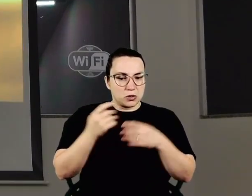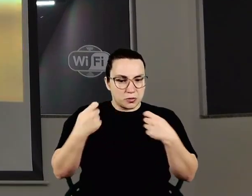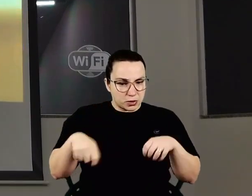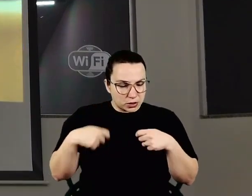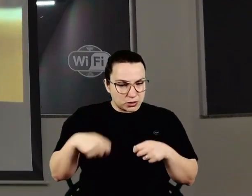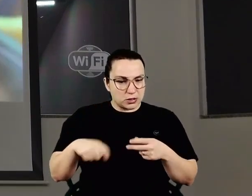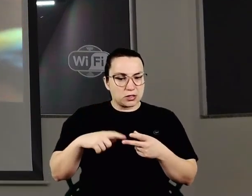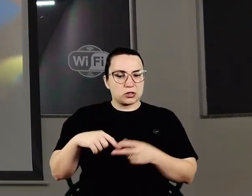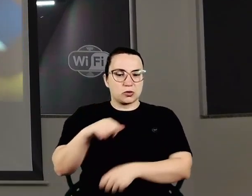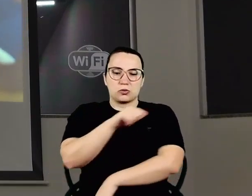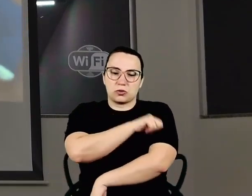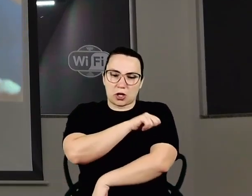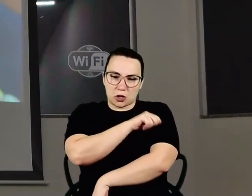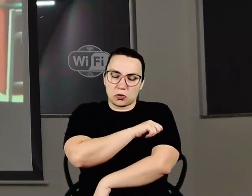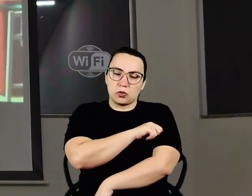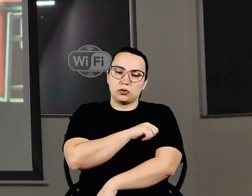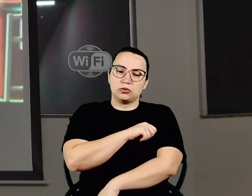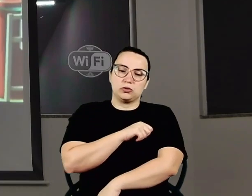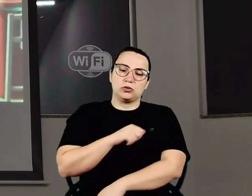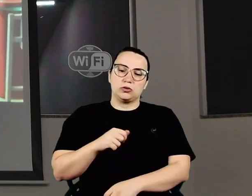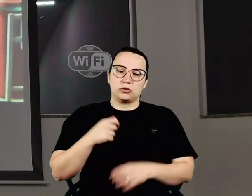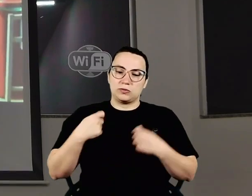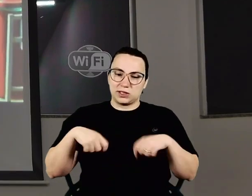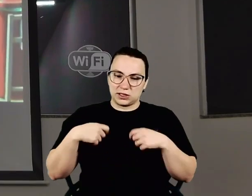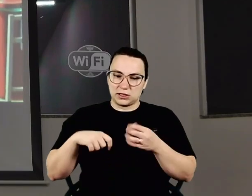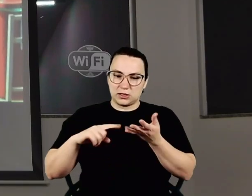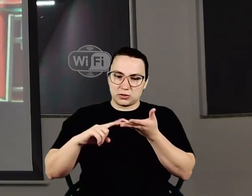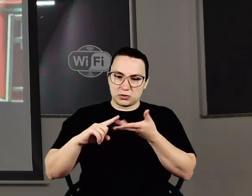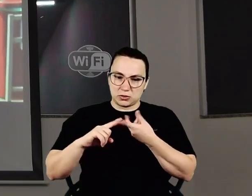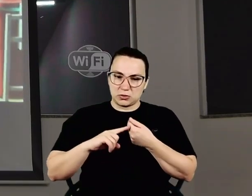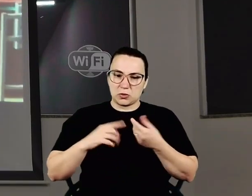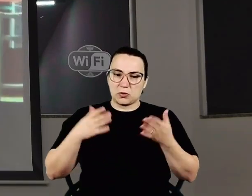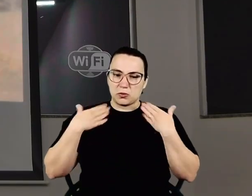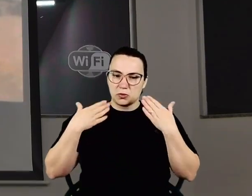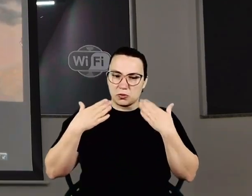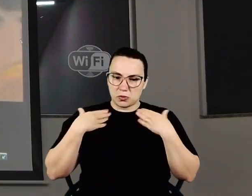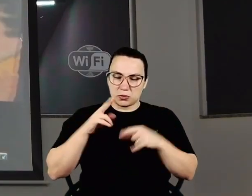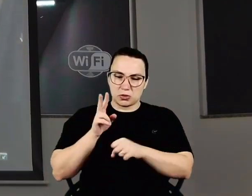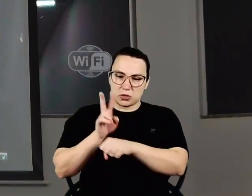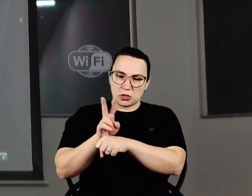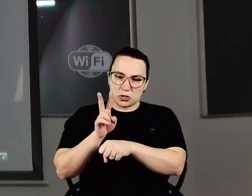e o pessoal que trabalha aí no transporte precisa. Valeu, continuamos fiscalizando. Valeu.